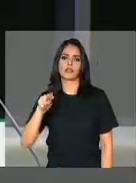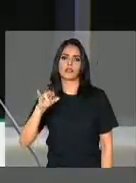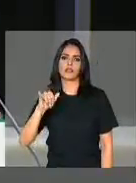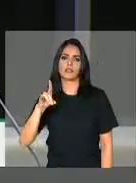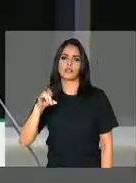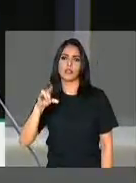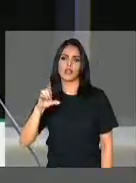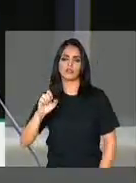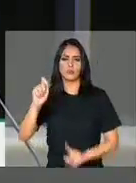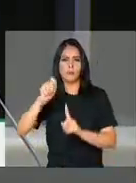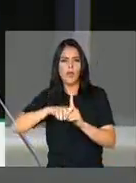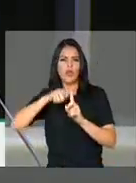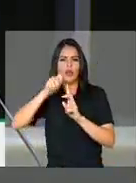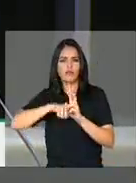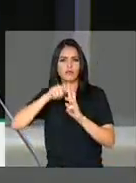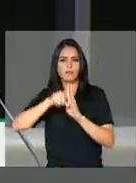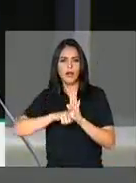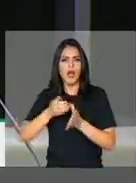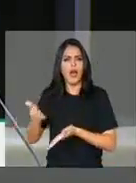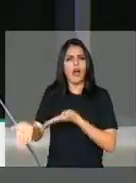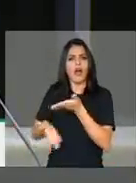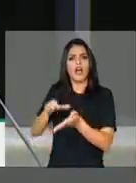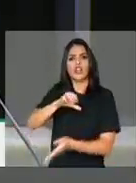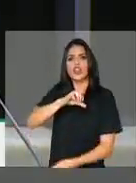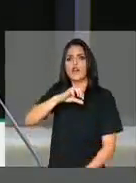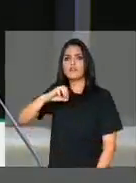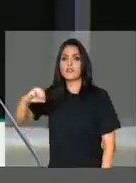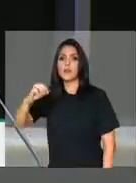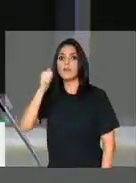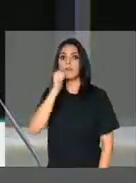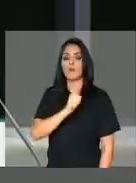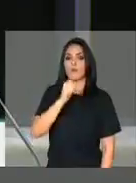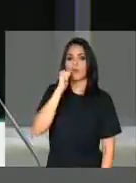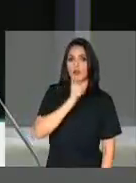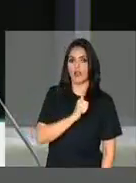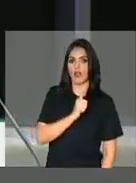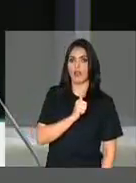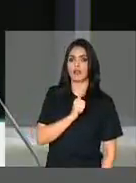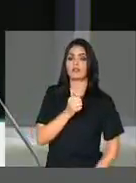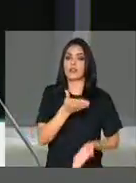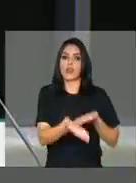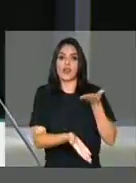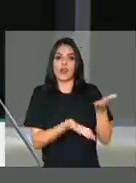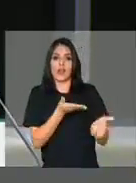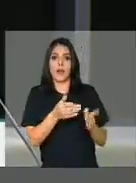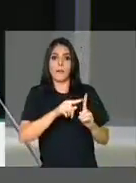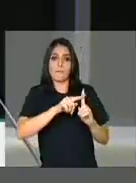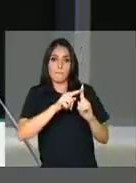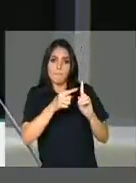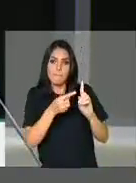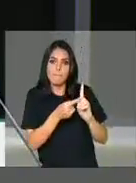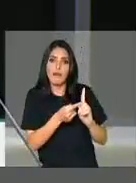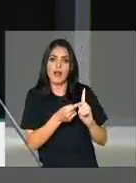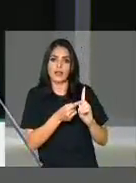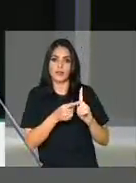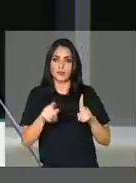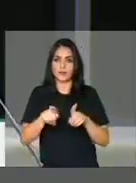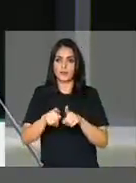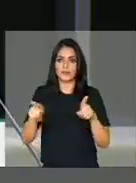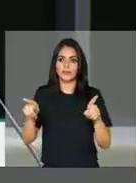mês 900 mulheres de atendimento de parto e